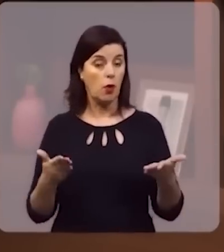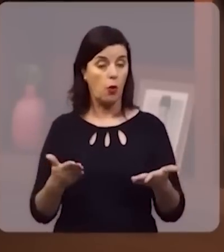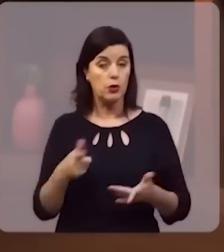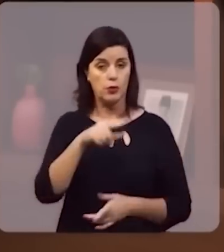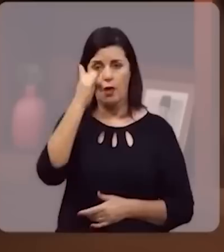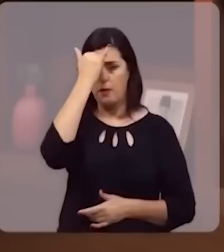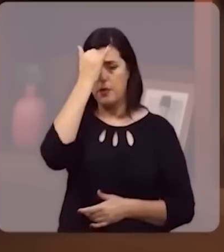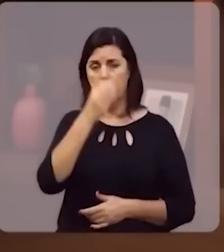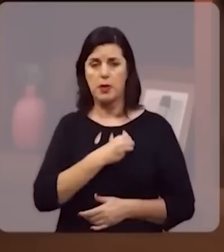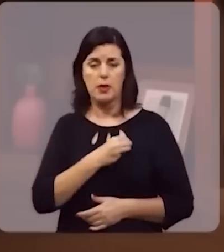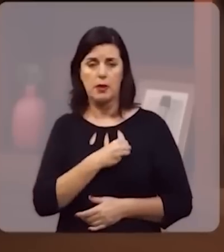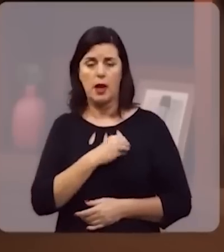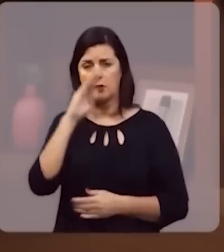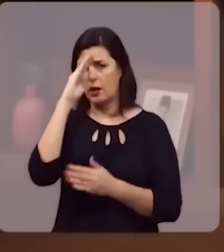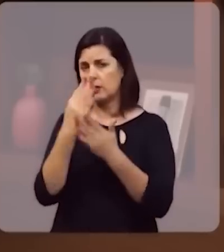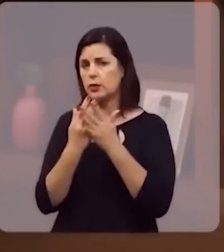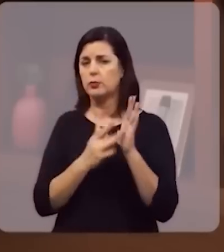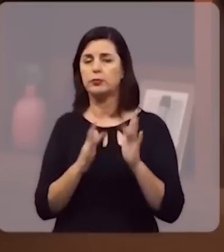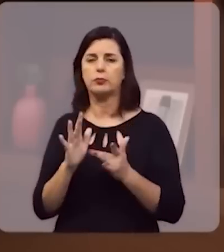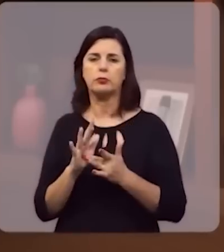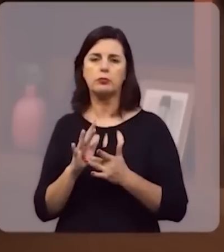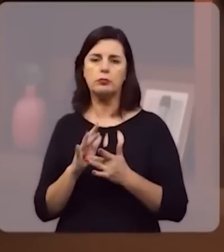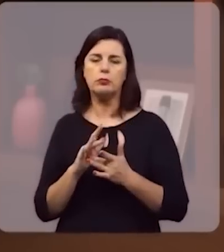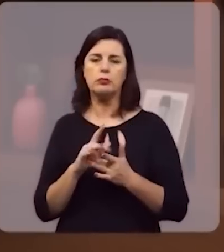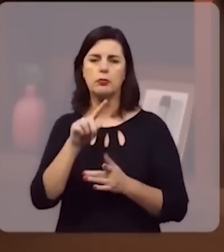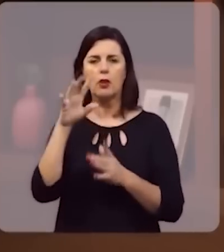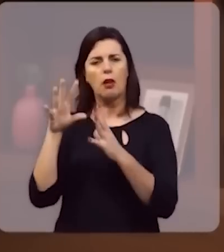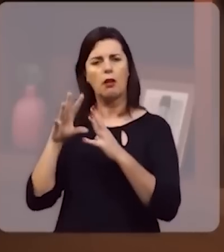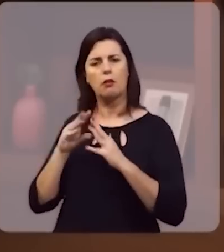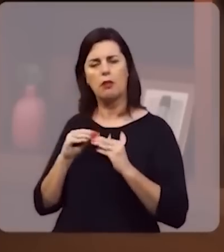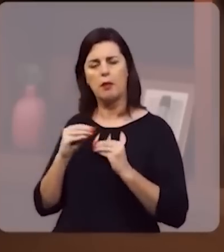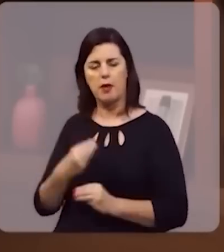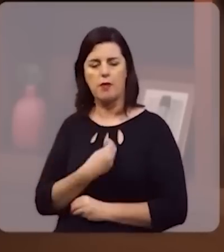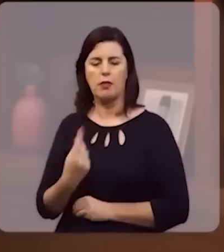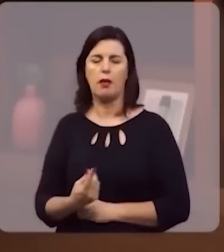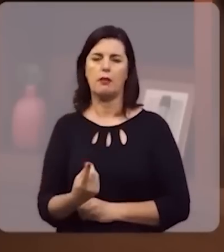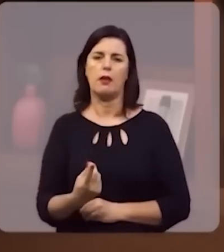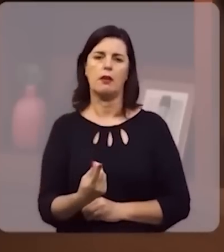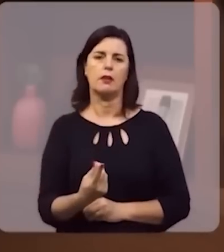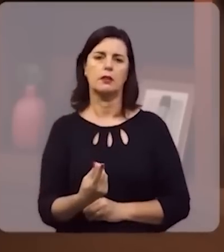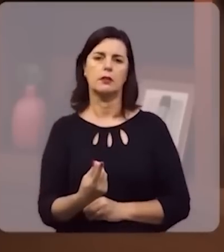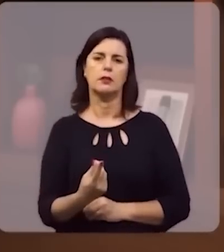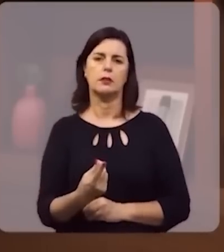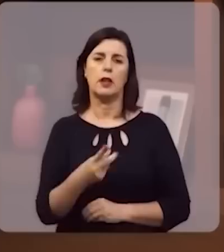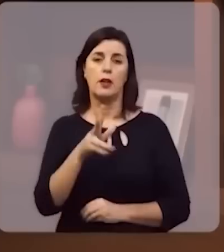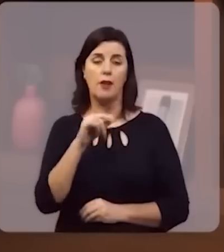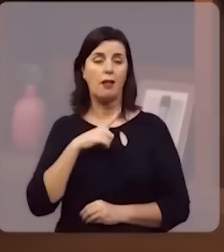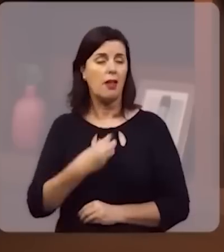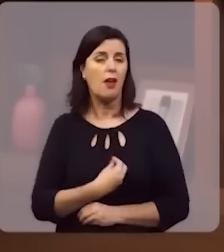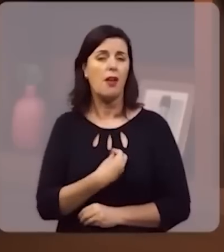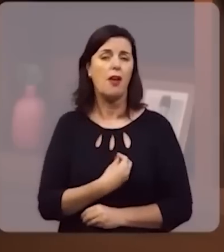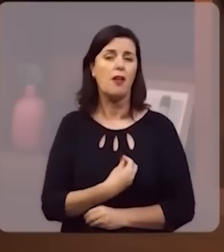arrepender dos seus pecados e crer em Jesus, você recebe dEle a vida eterna. E você vai